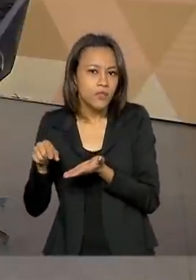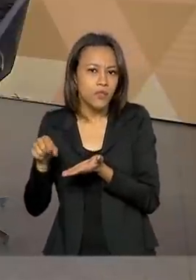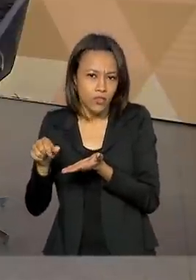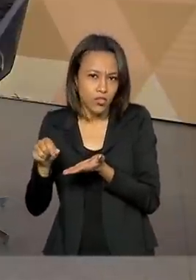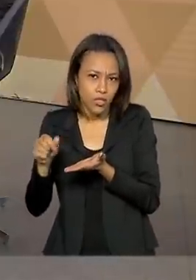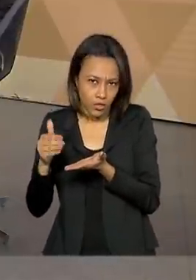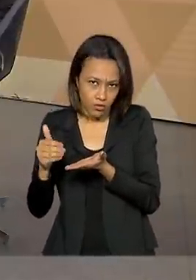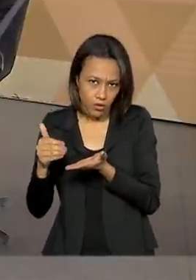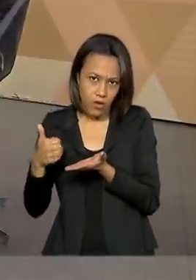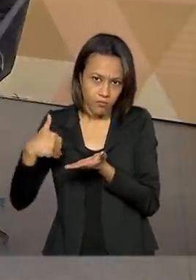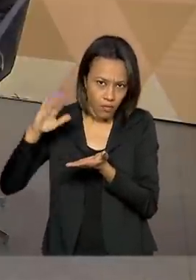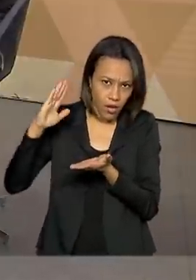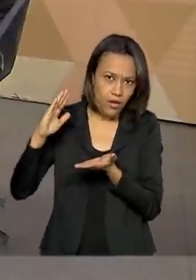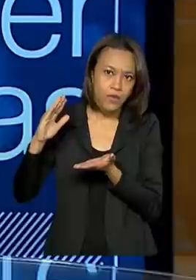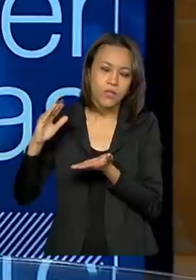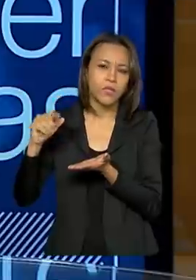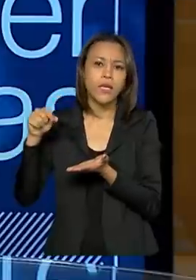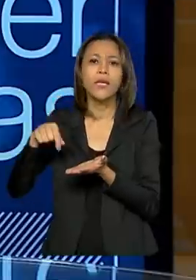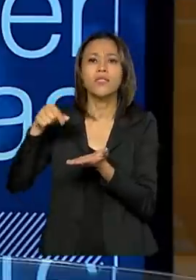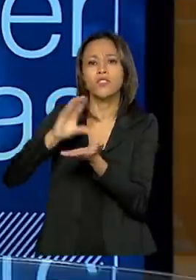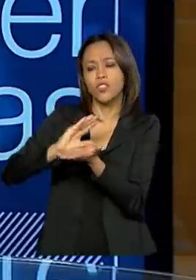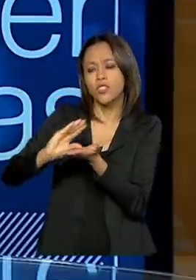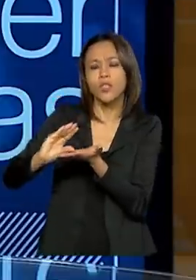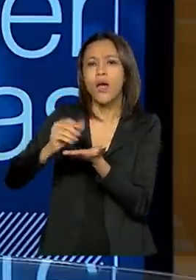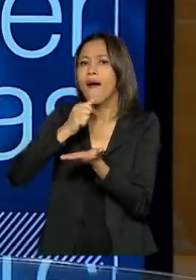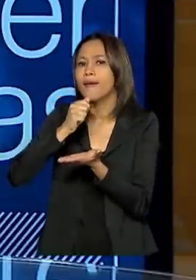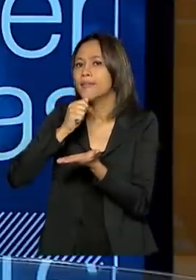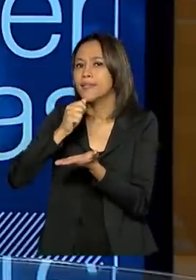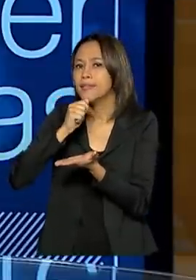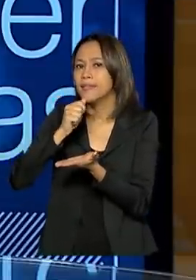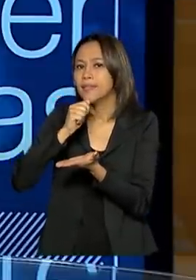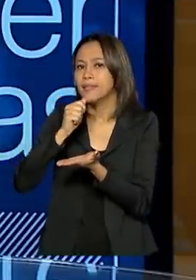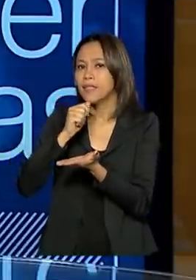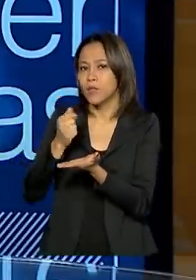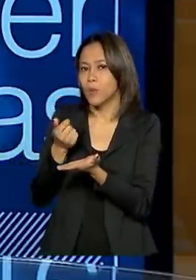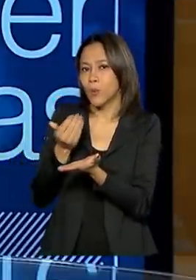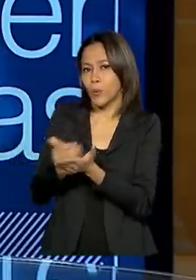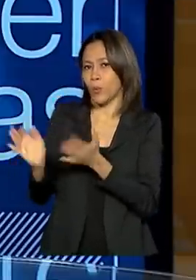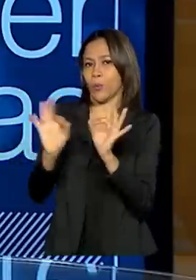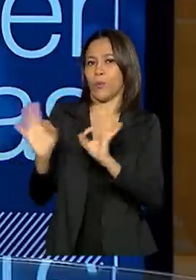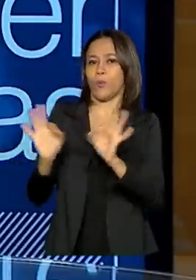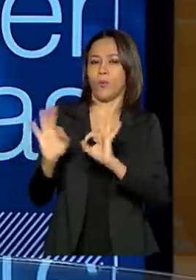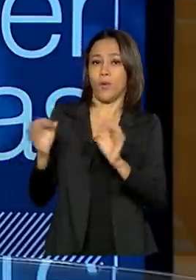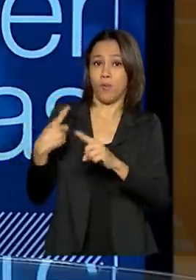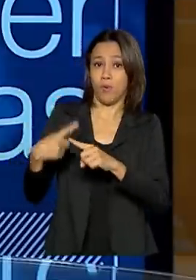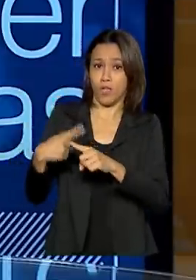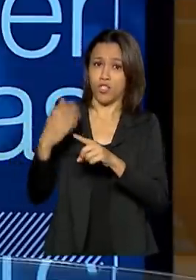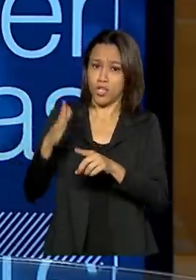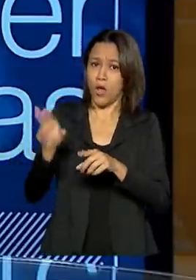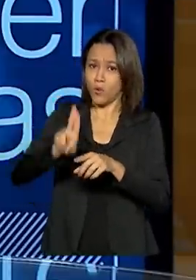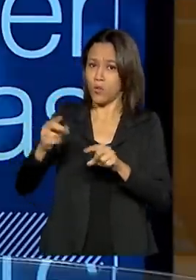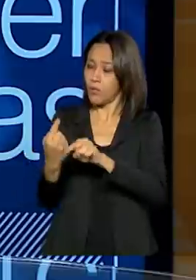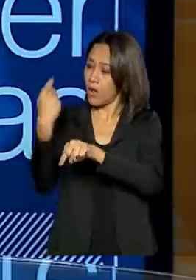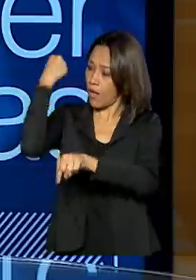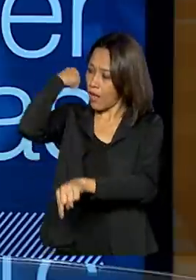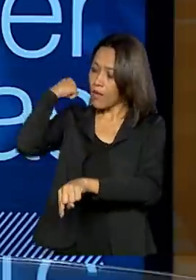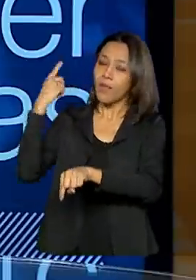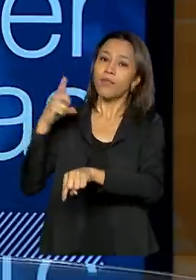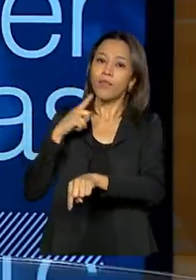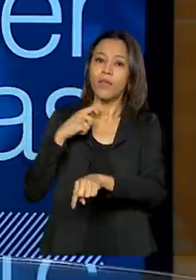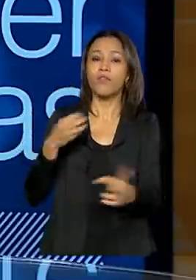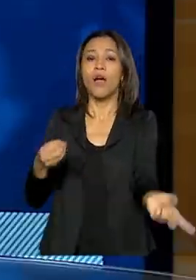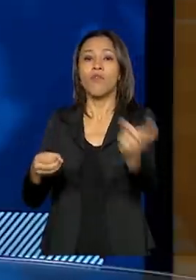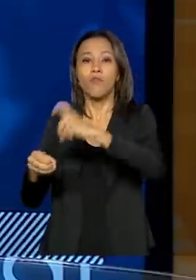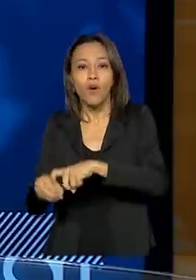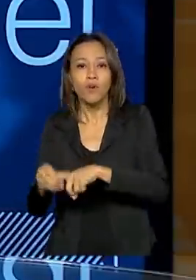ainda esse valor? Na realidade, o recurso nem chegou a ser implementado, porque nós já brincamos lá atrás, né? Então, houve a devolução desse